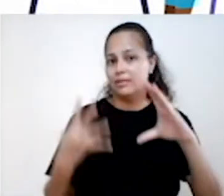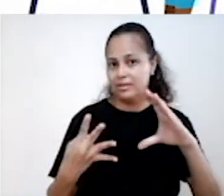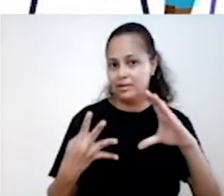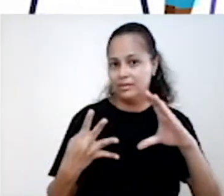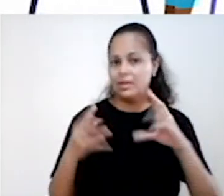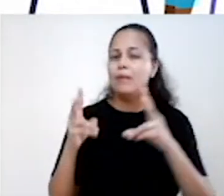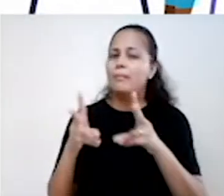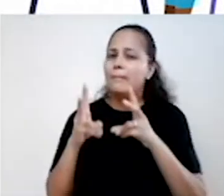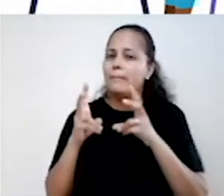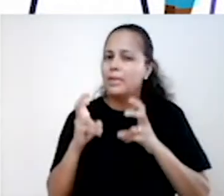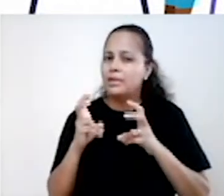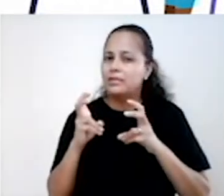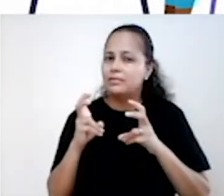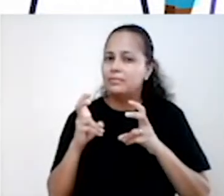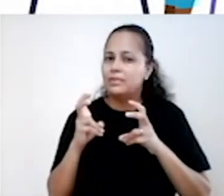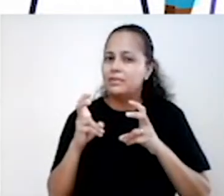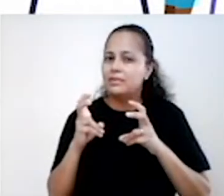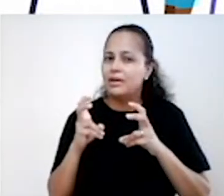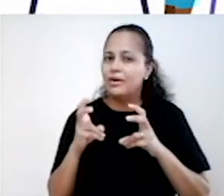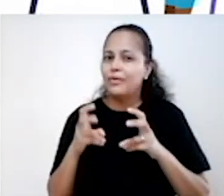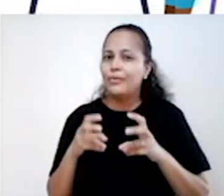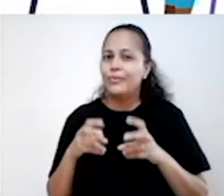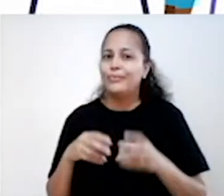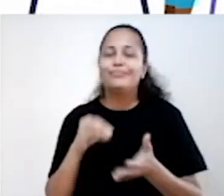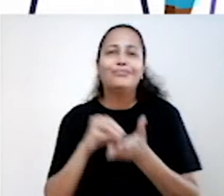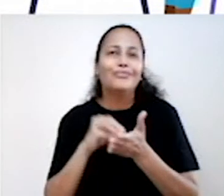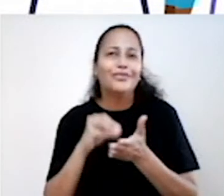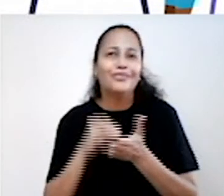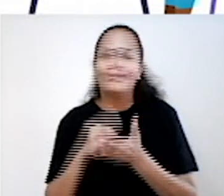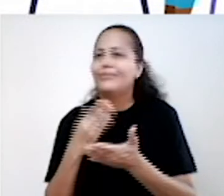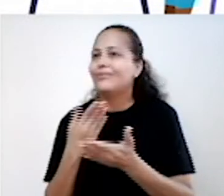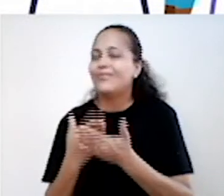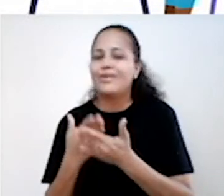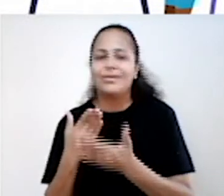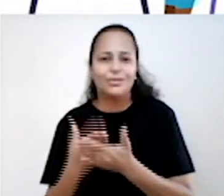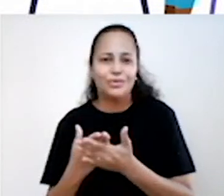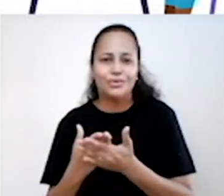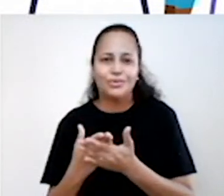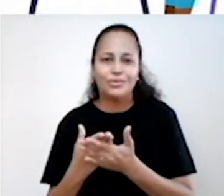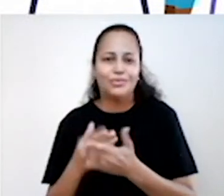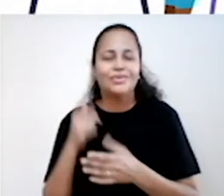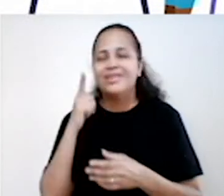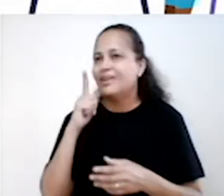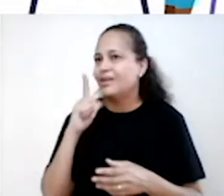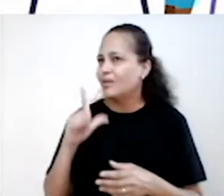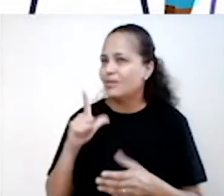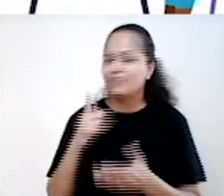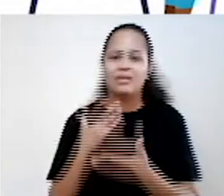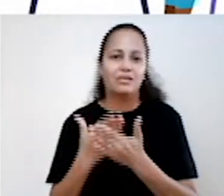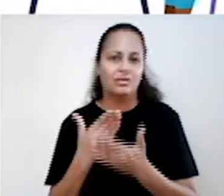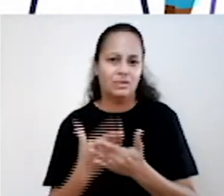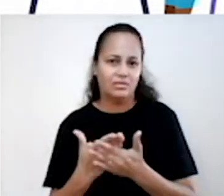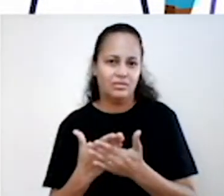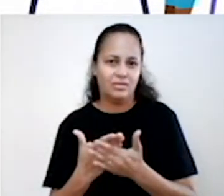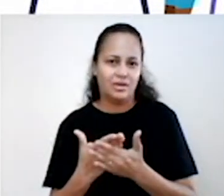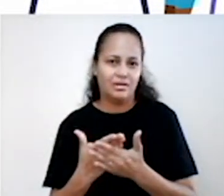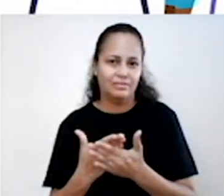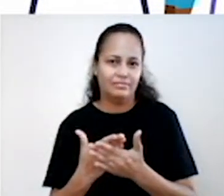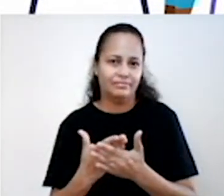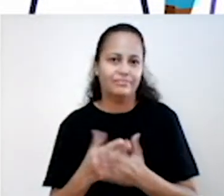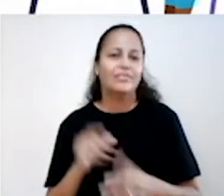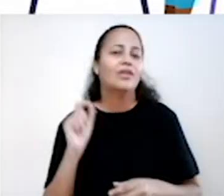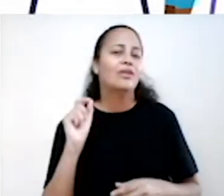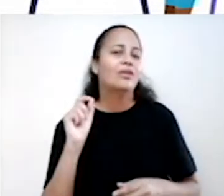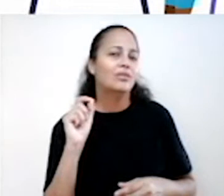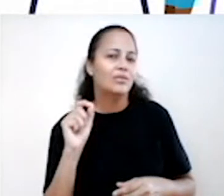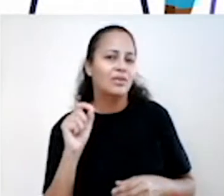percepção de estar sendo incompetente como estudante. Já em relação ao trabalho, há uma baixa realização profissional, que